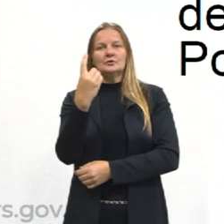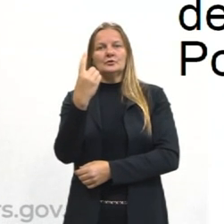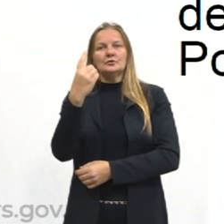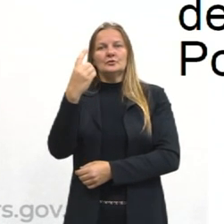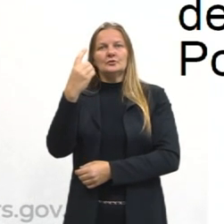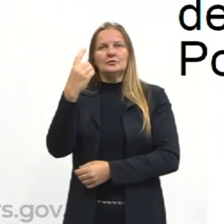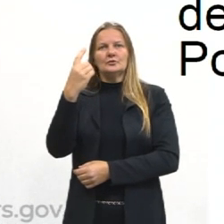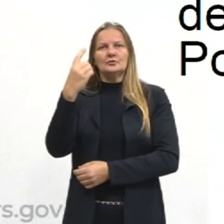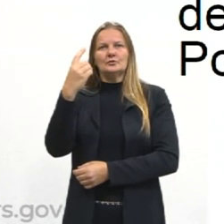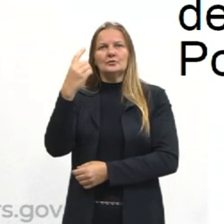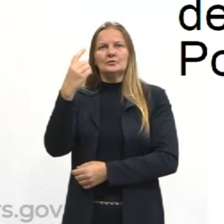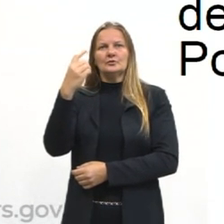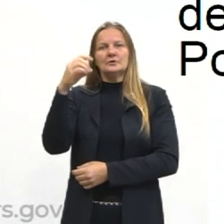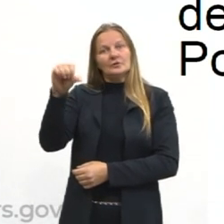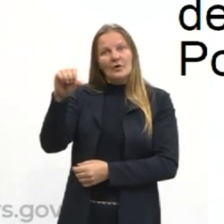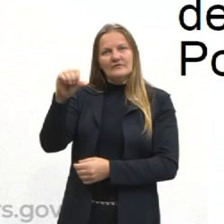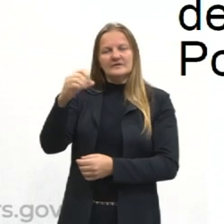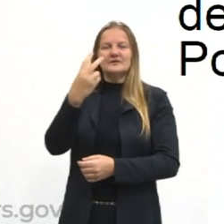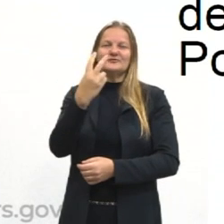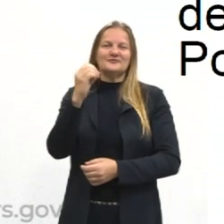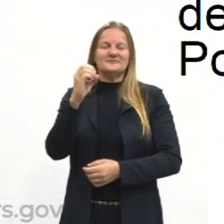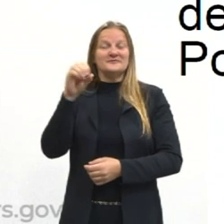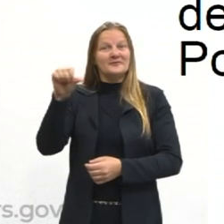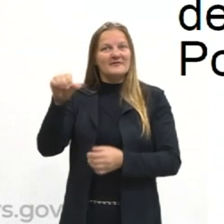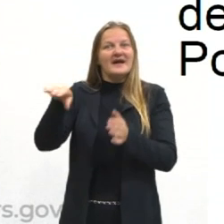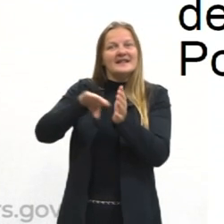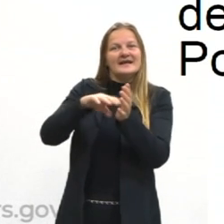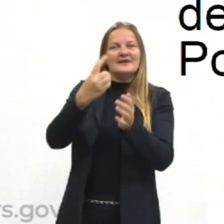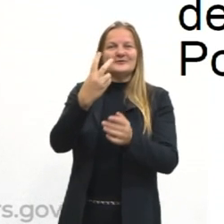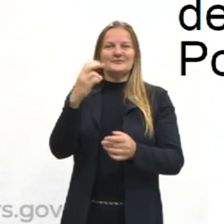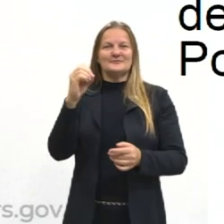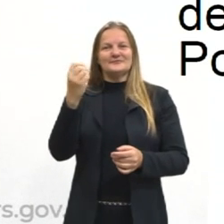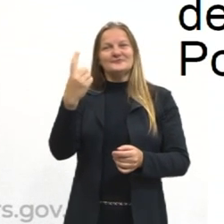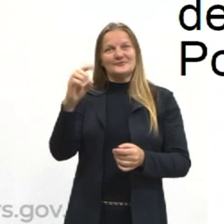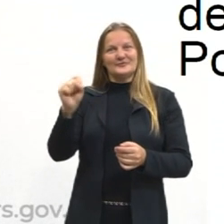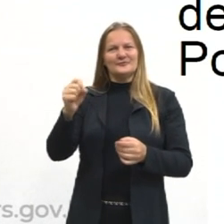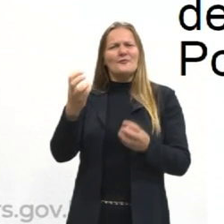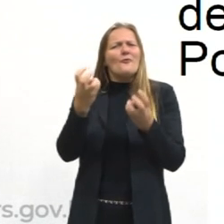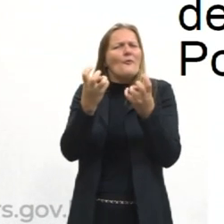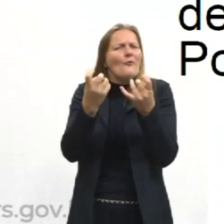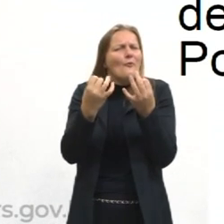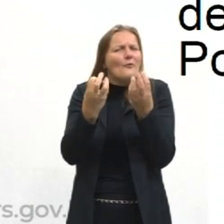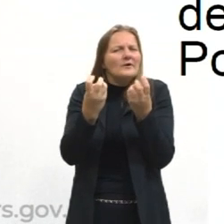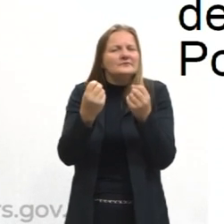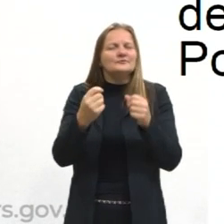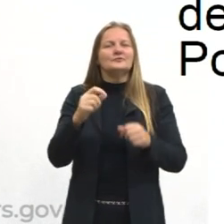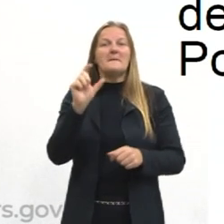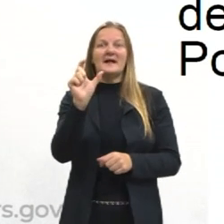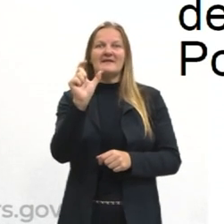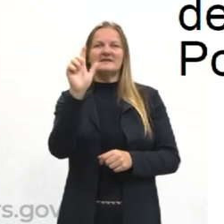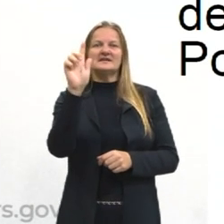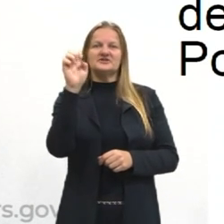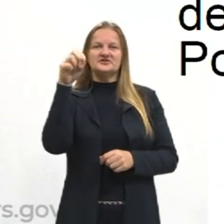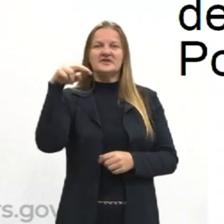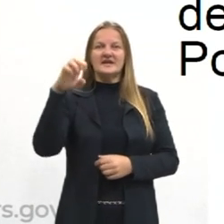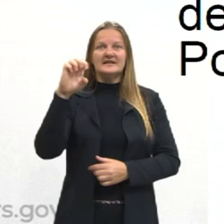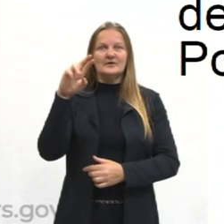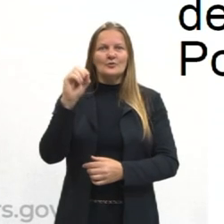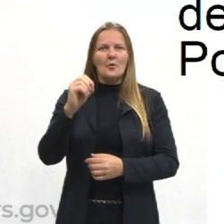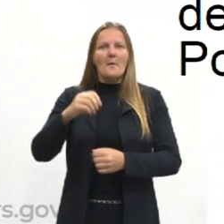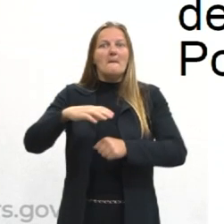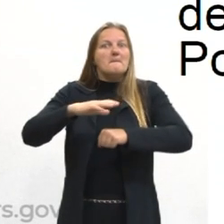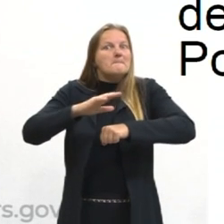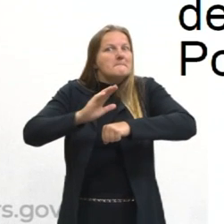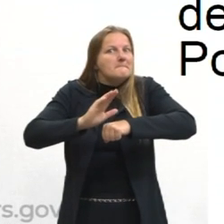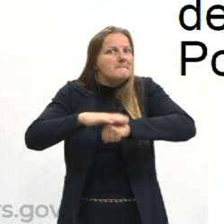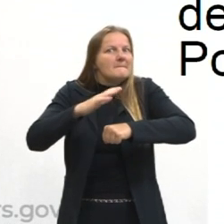Eu me retive nessa pesquisa nesses anos. De 2009 a 2018, gênero aparece mais de